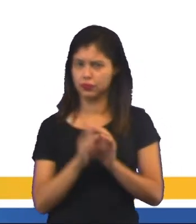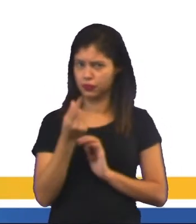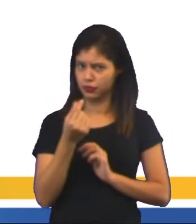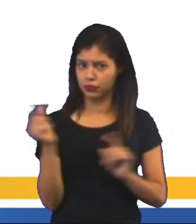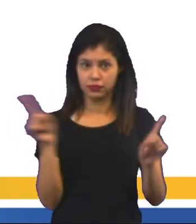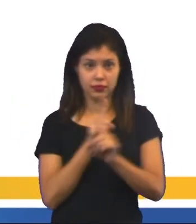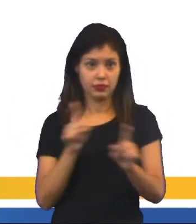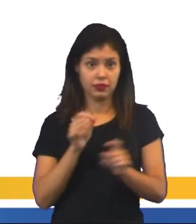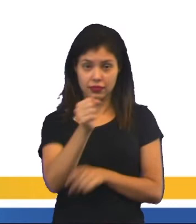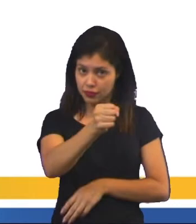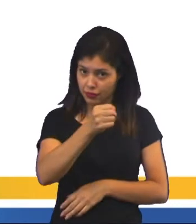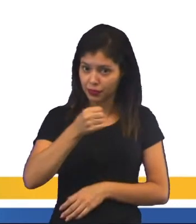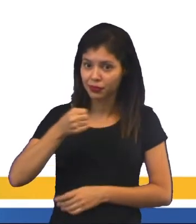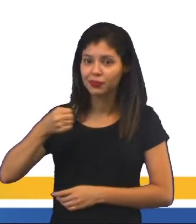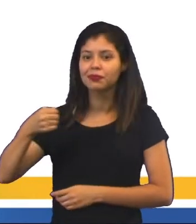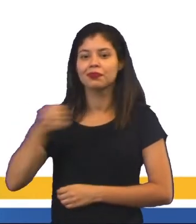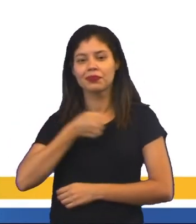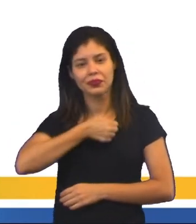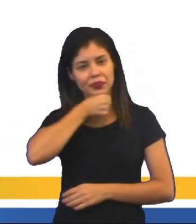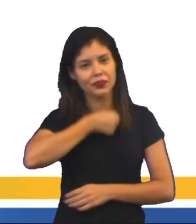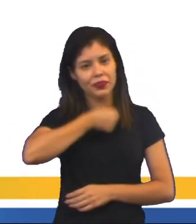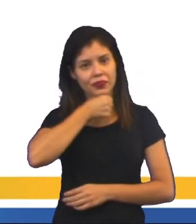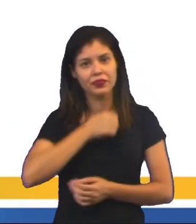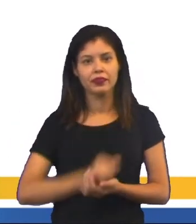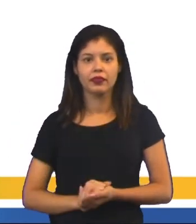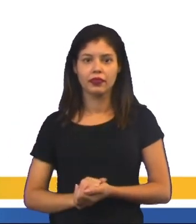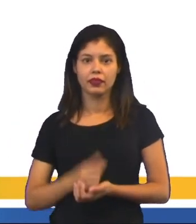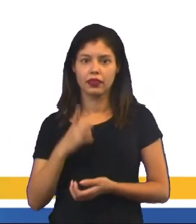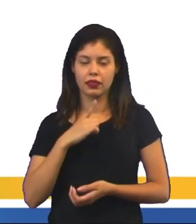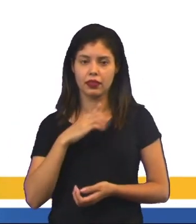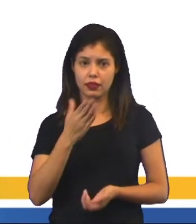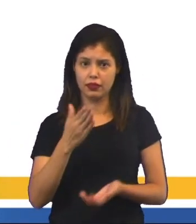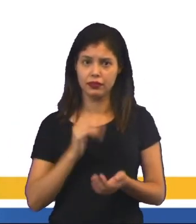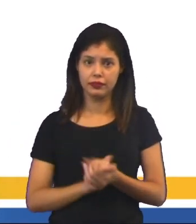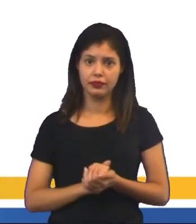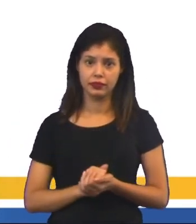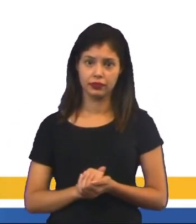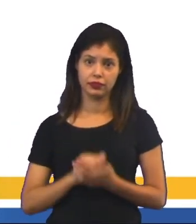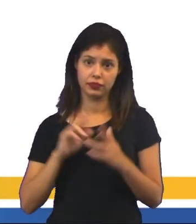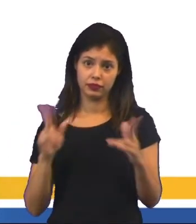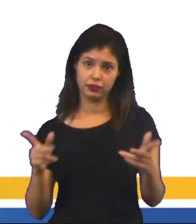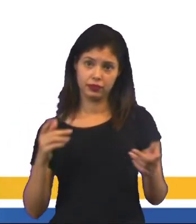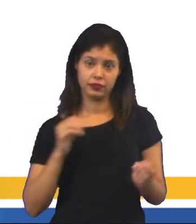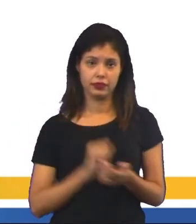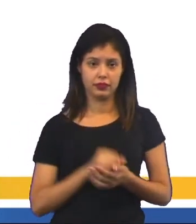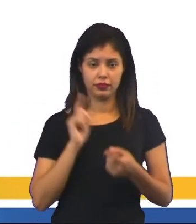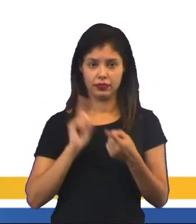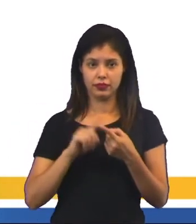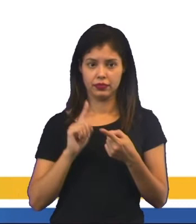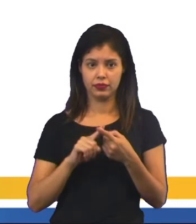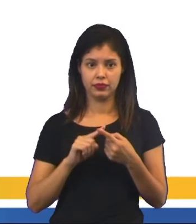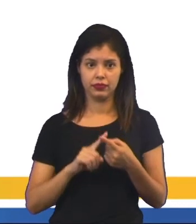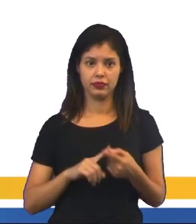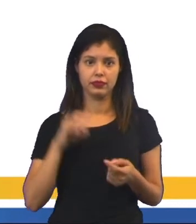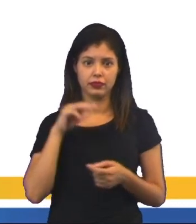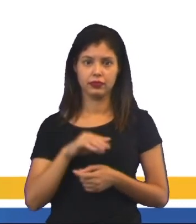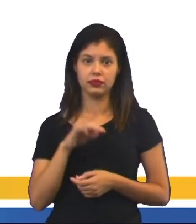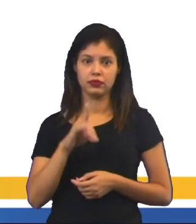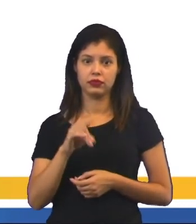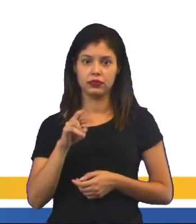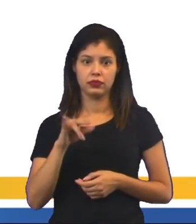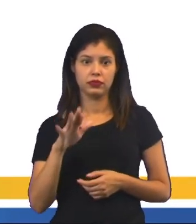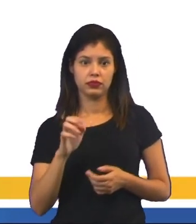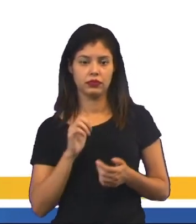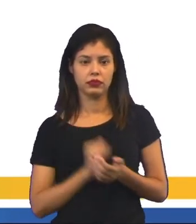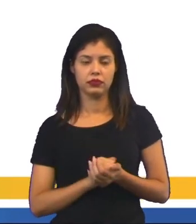é não? Isso é uma geladeira antiga, verso uma geladeira atual. Então, a primeira geladeira doméstica, aquela que